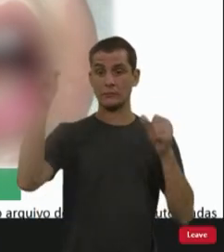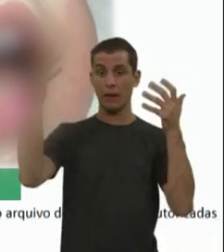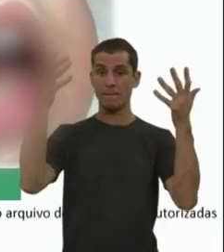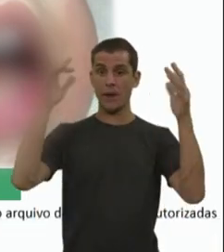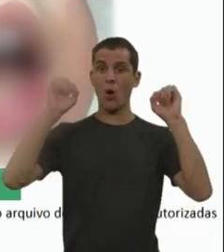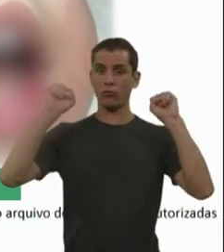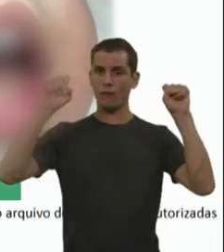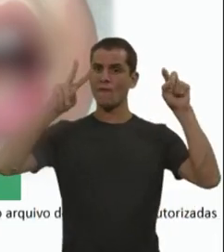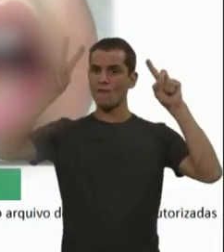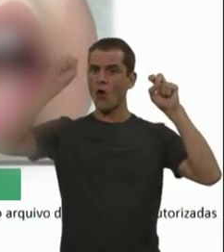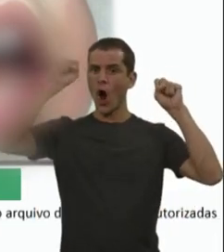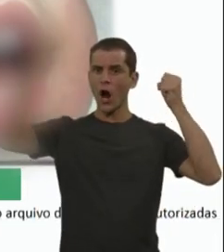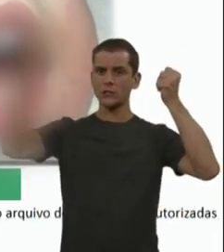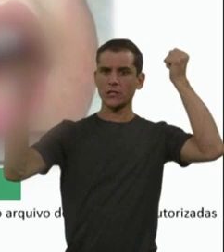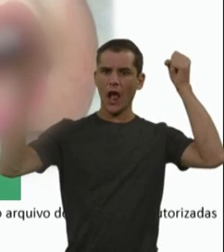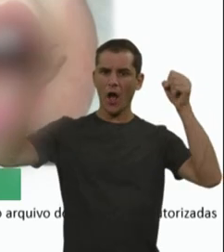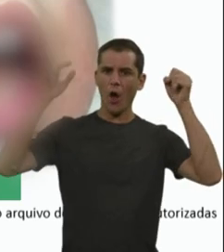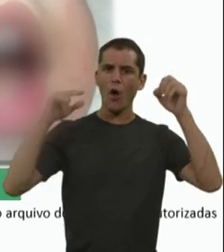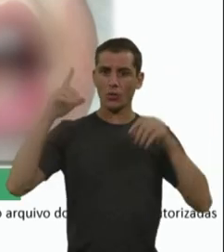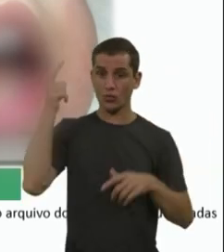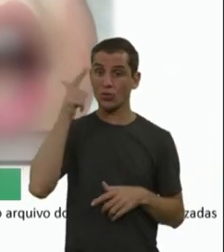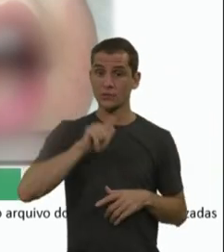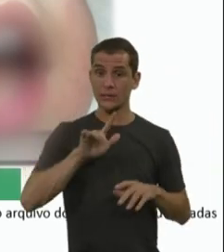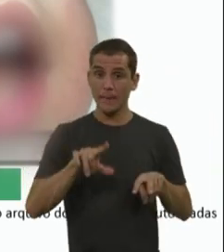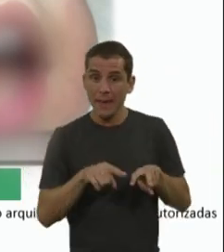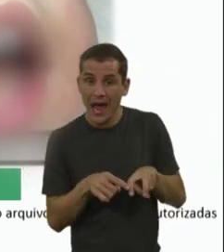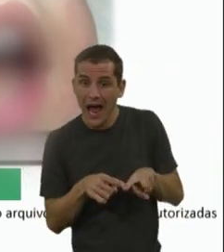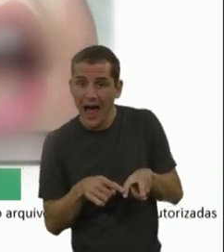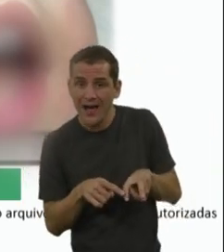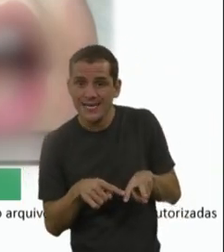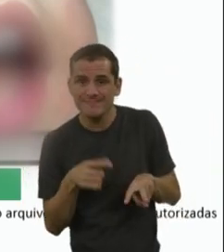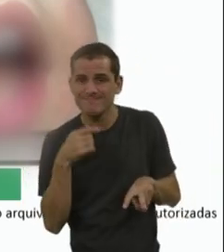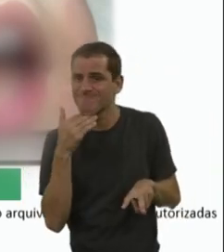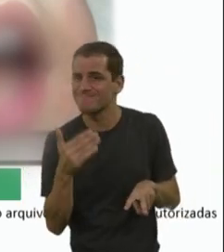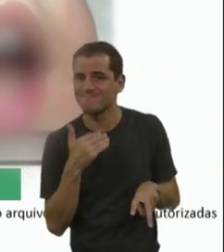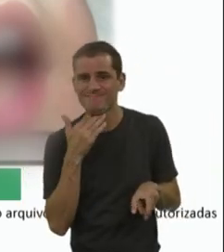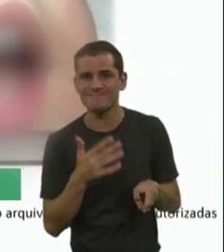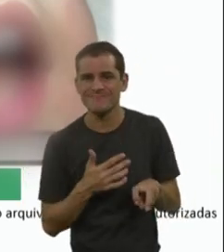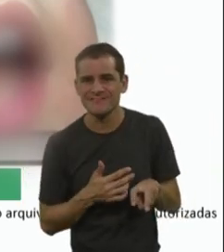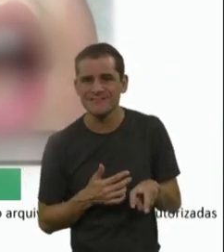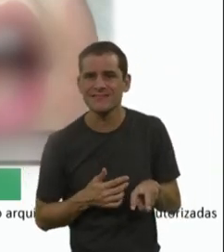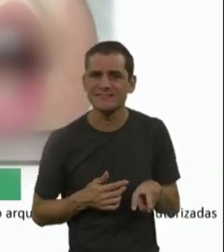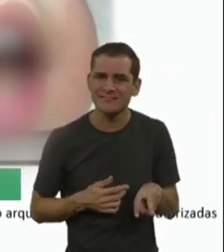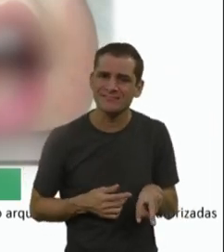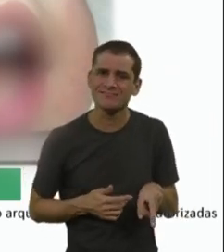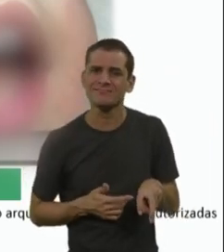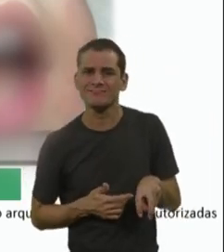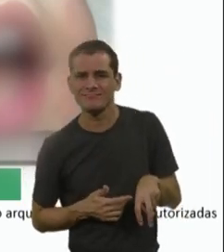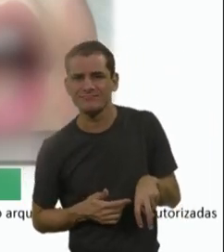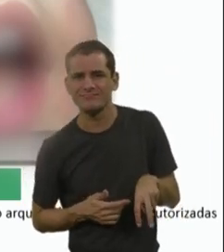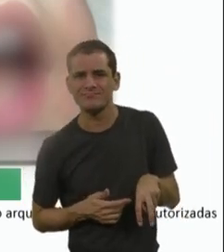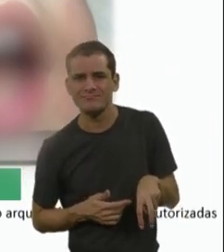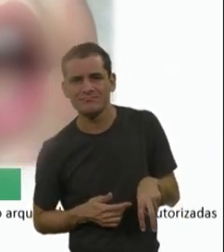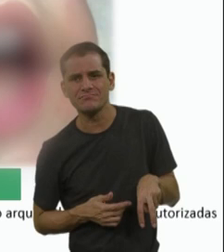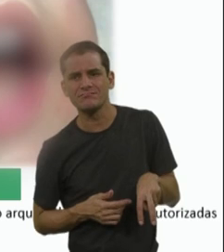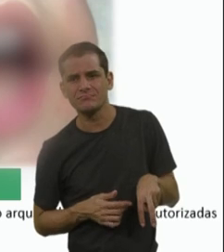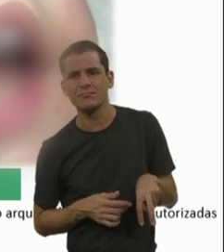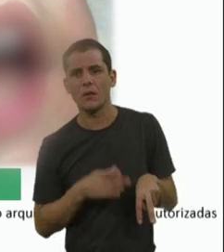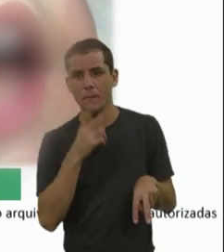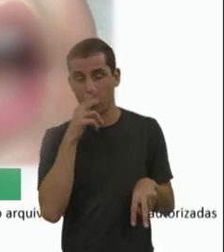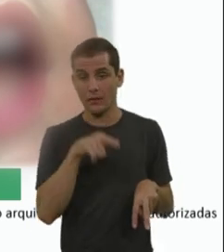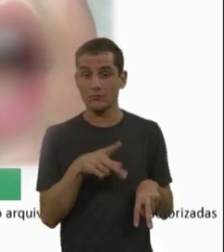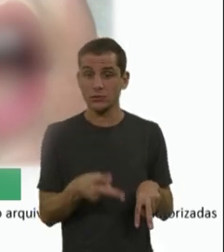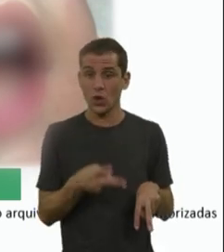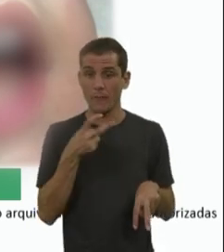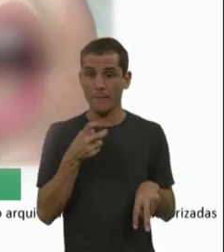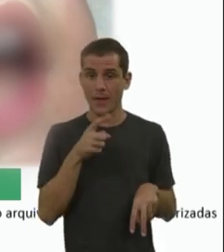vencer a gravidade. E sempre, num bebê hipotônico, a gente deve pesquisar a presença de um sinal que não é